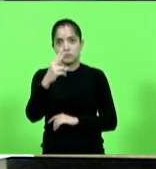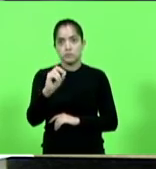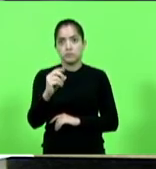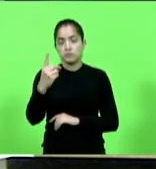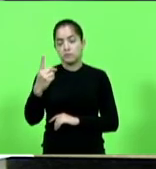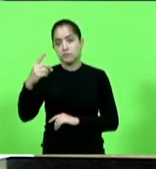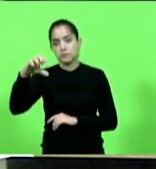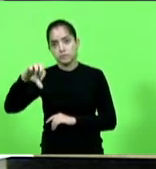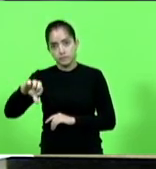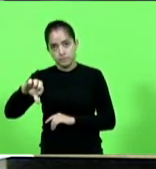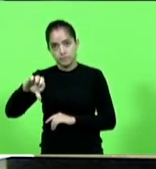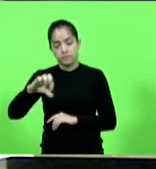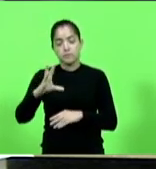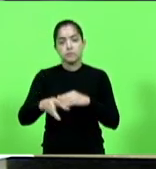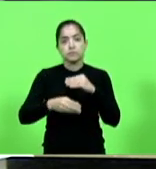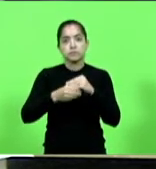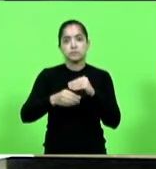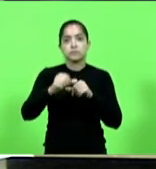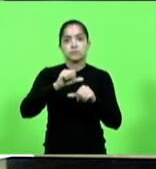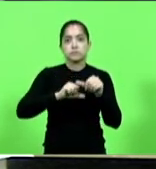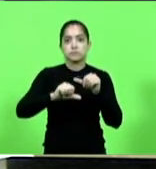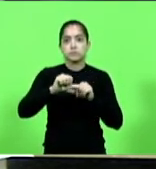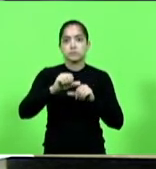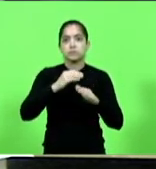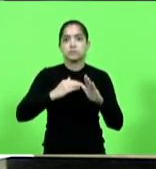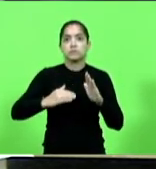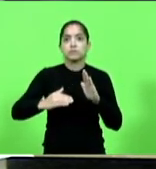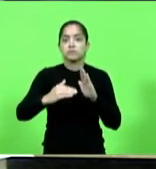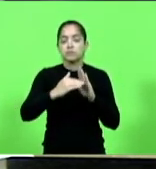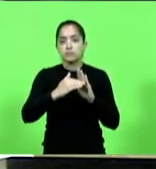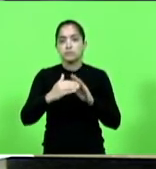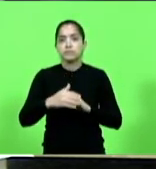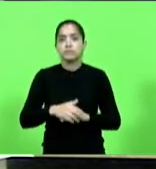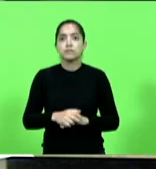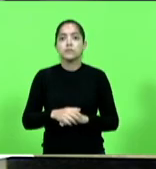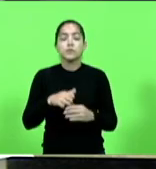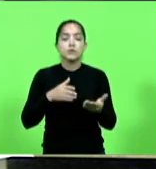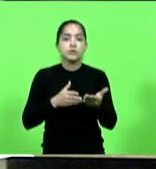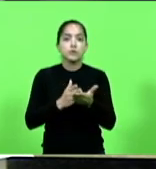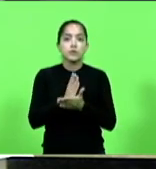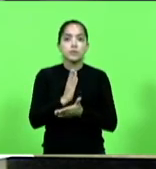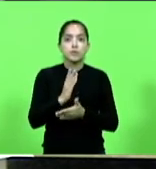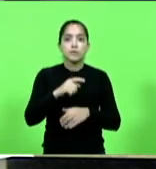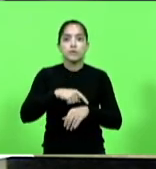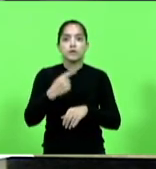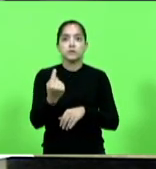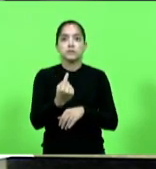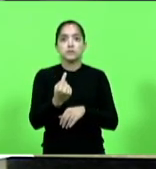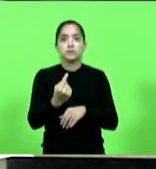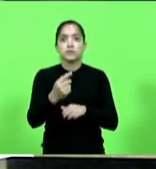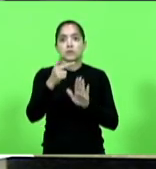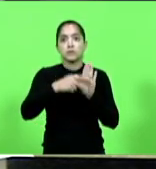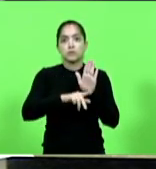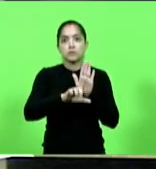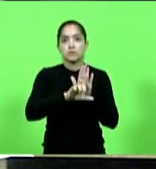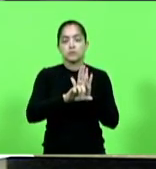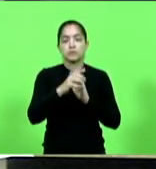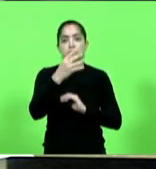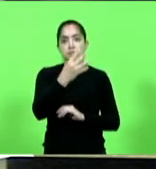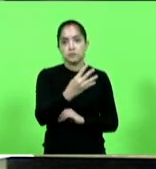com emenda substitutiva global. Foi aprovado em turno único o projeto de lei nº